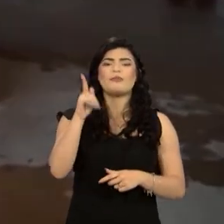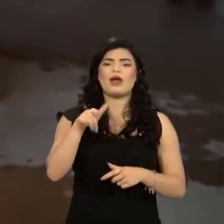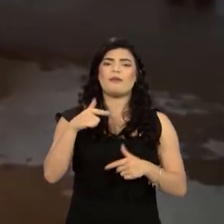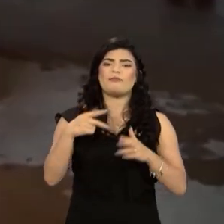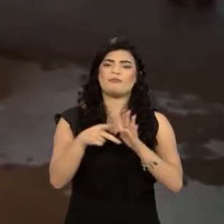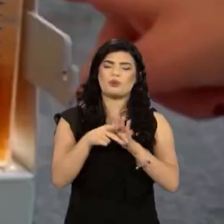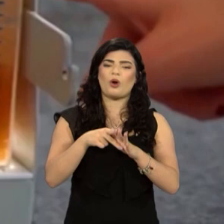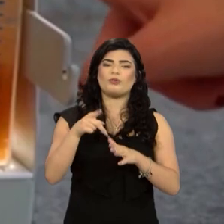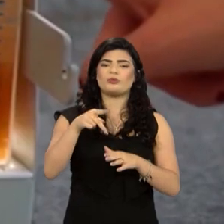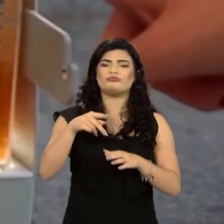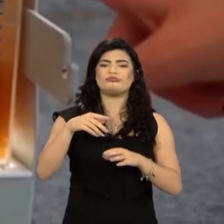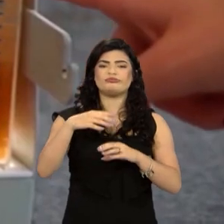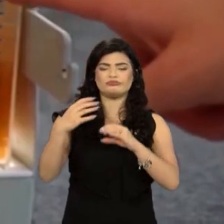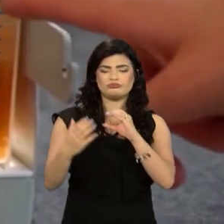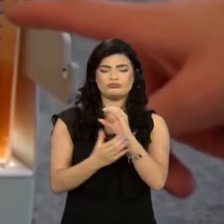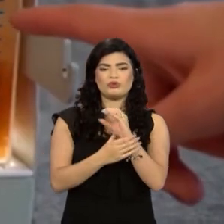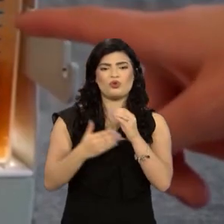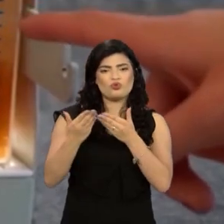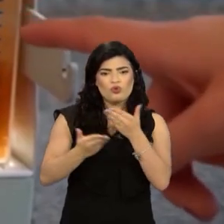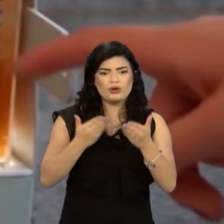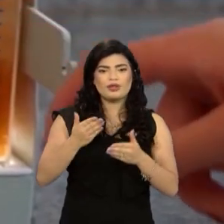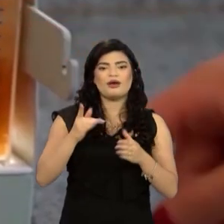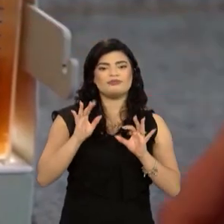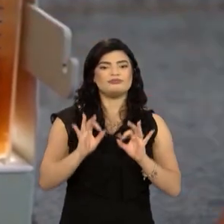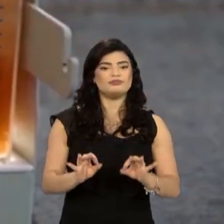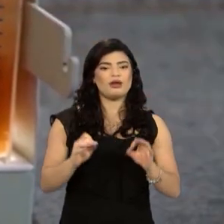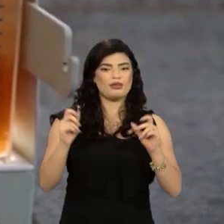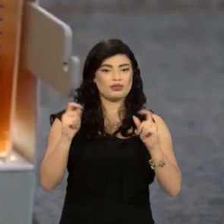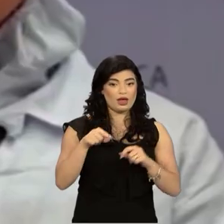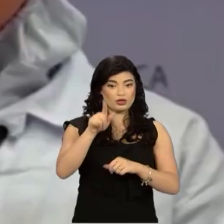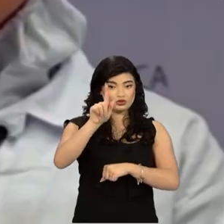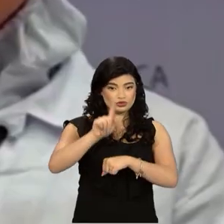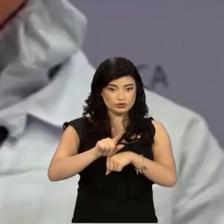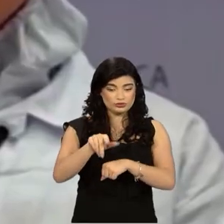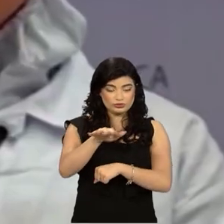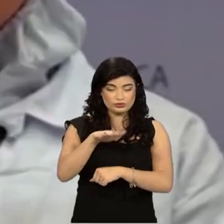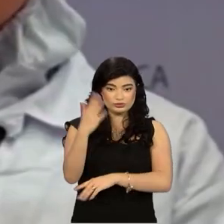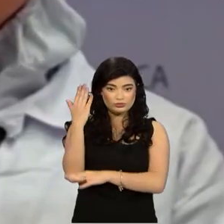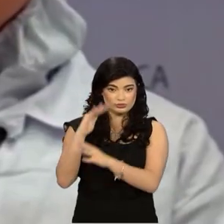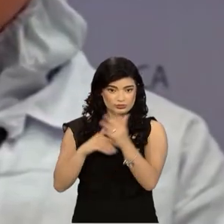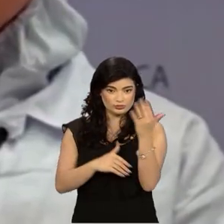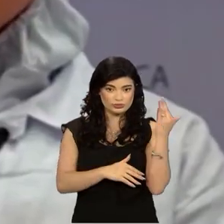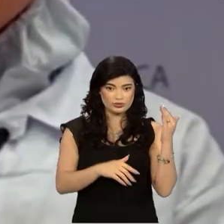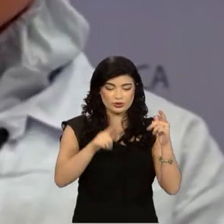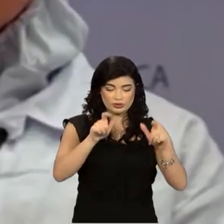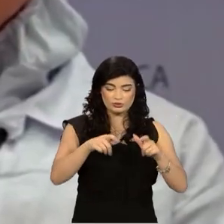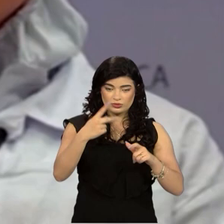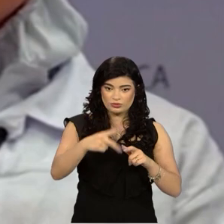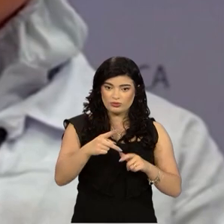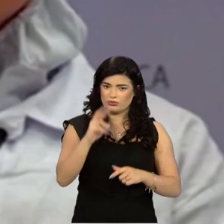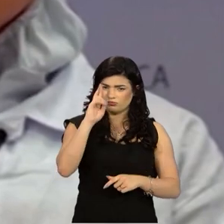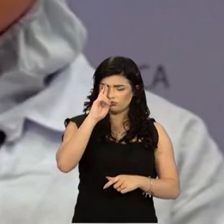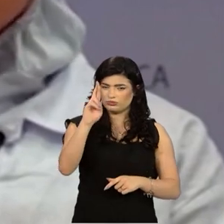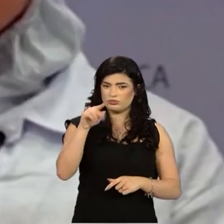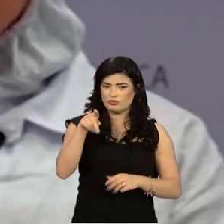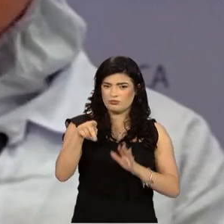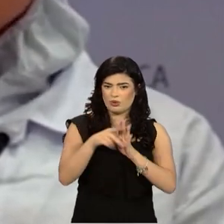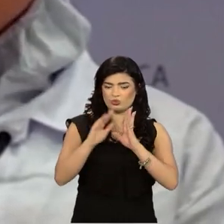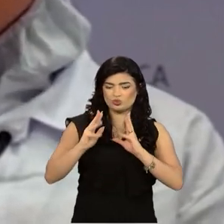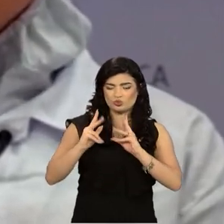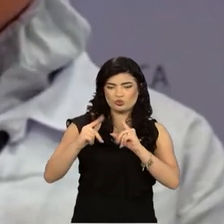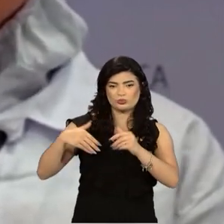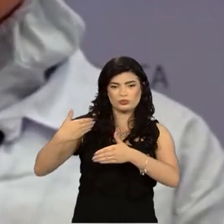cuidar do meio ambiente está sendo cumprida. Como gestor ambiental aqui da unidade, responsável por todos esses